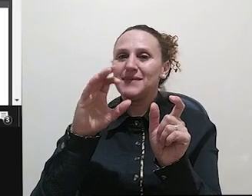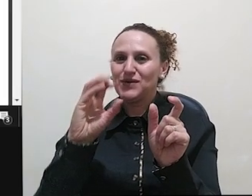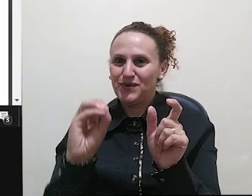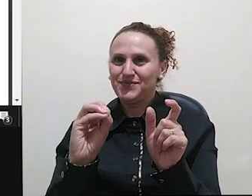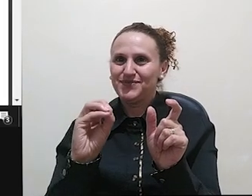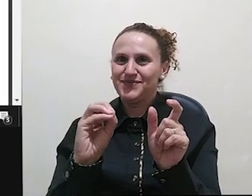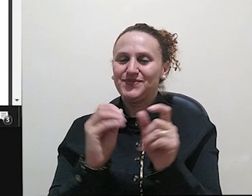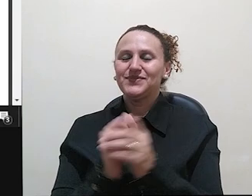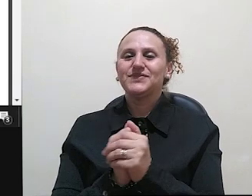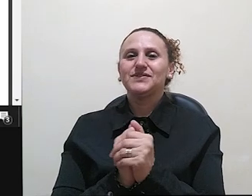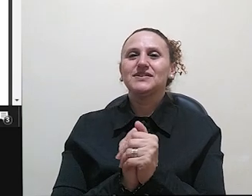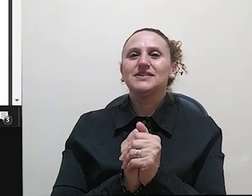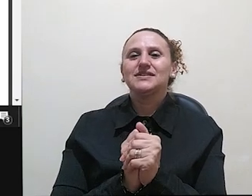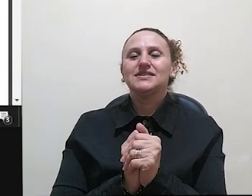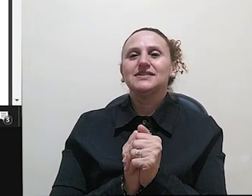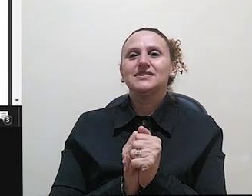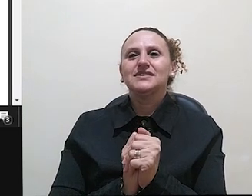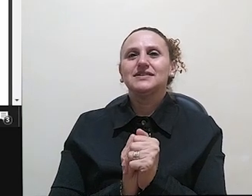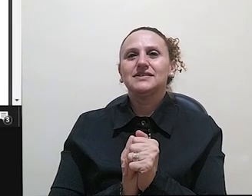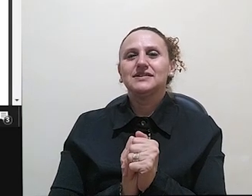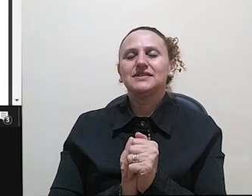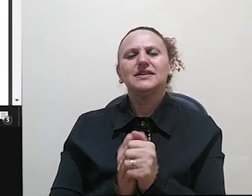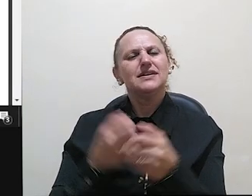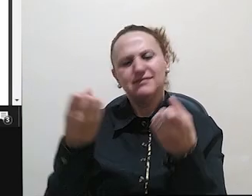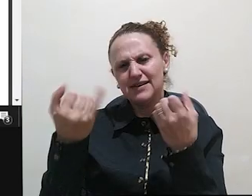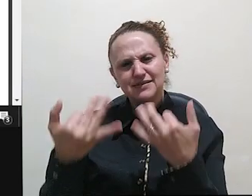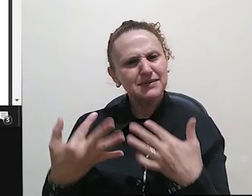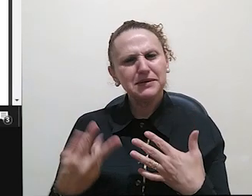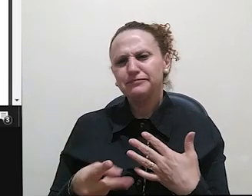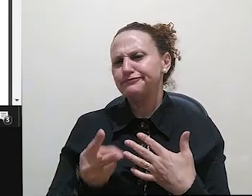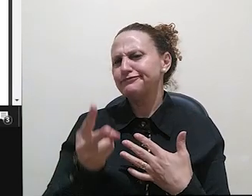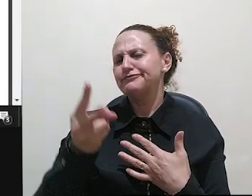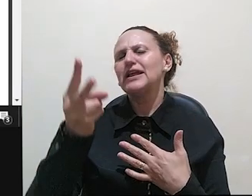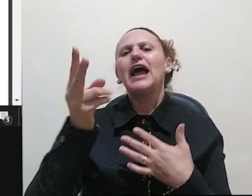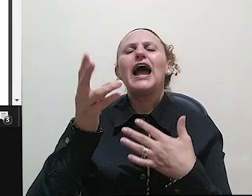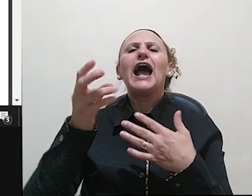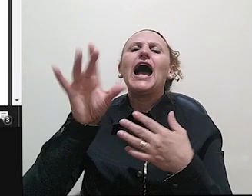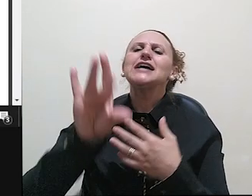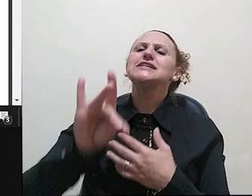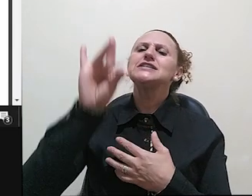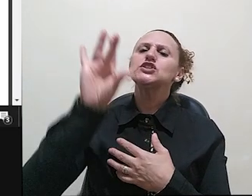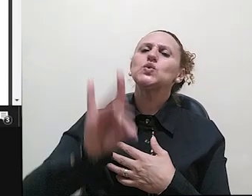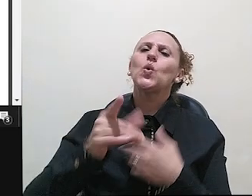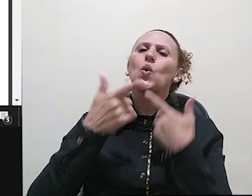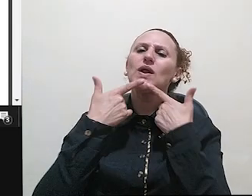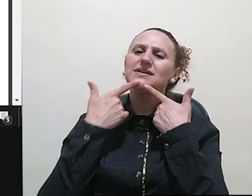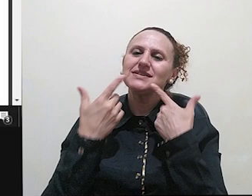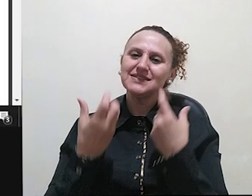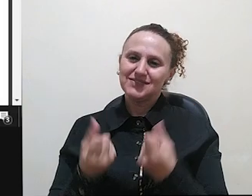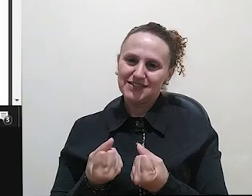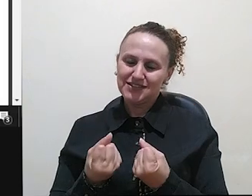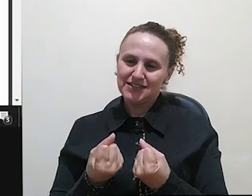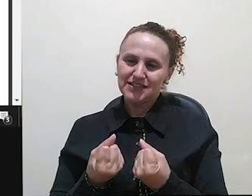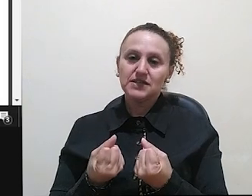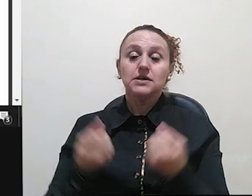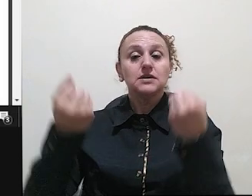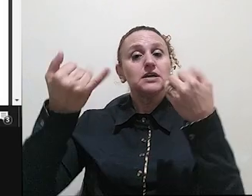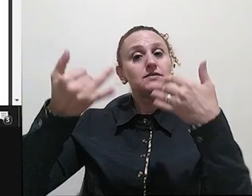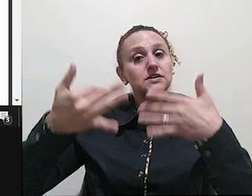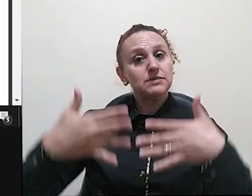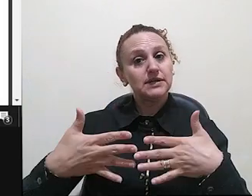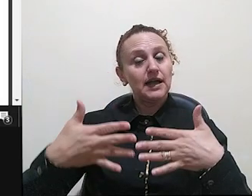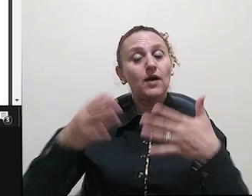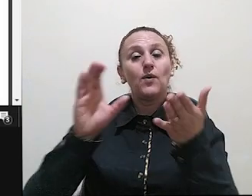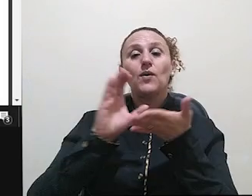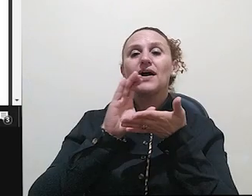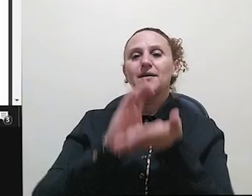Vejam que essas escolhas linguísticas são importantes, né? Aí ele vai falar... O capítulo apresenta